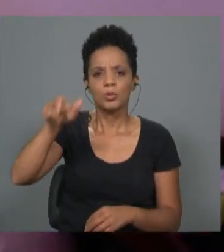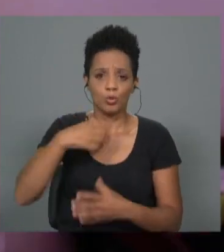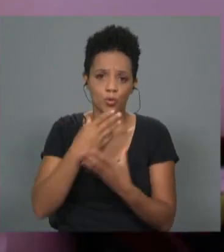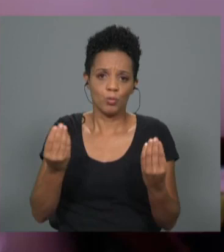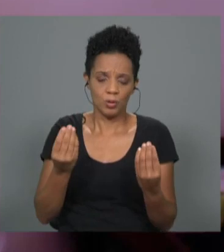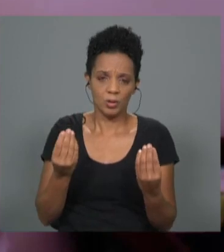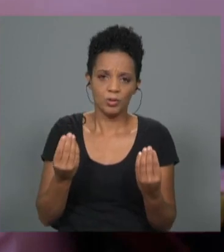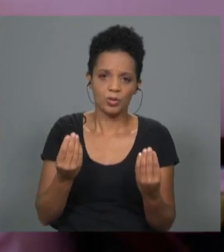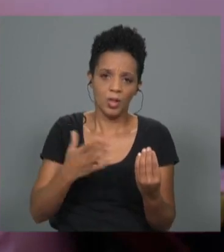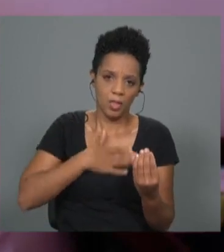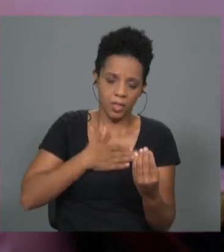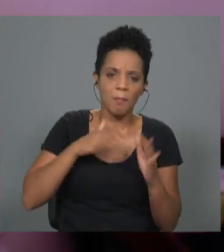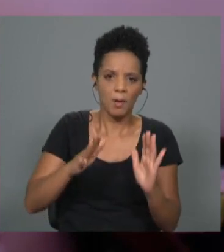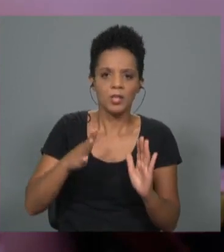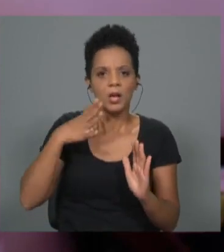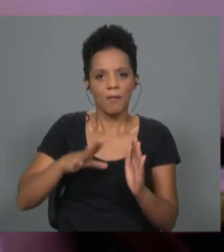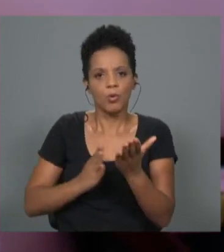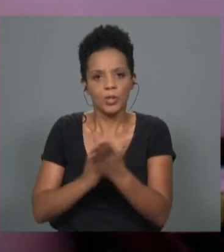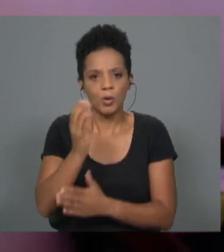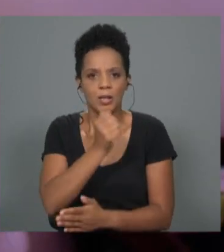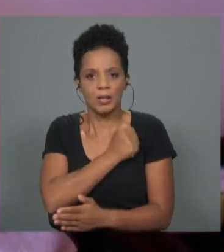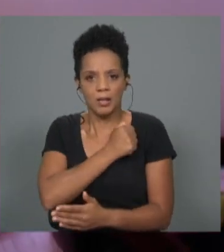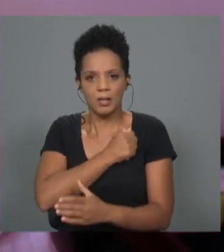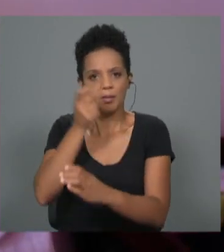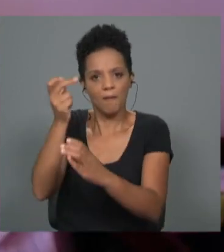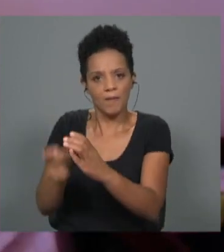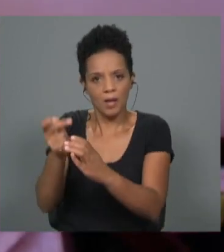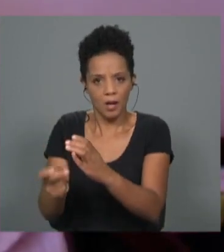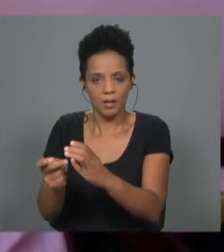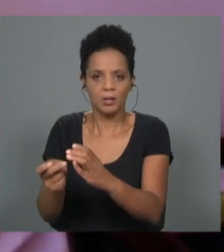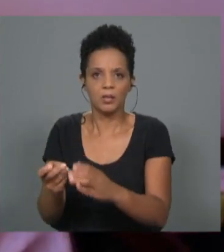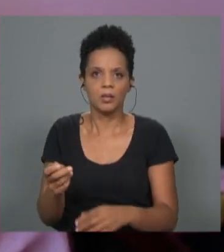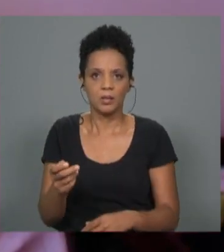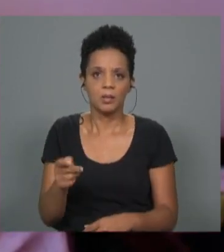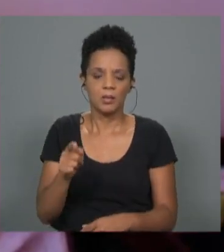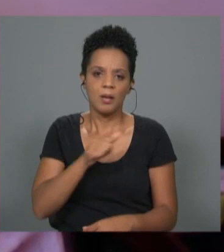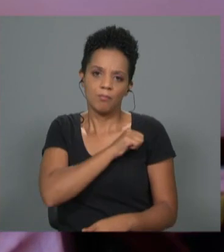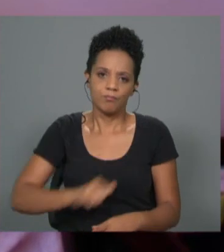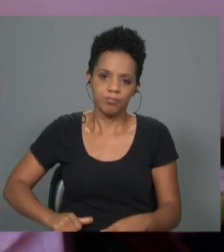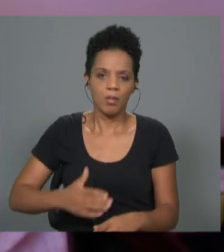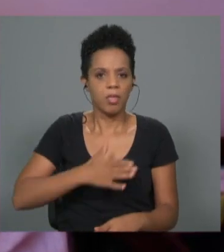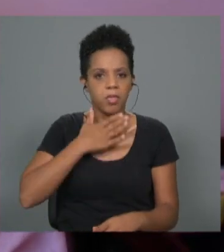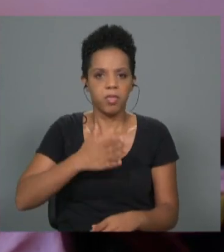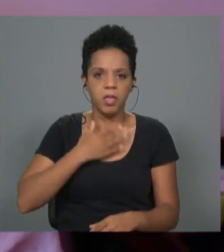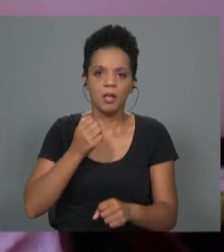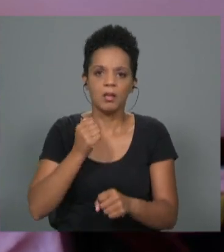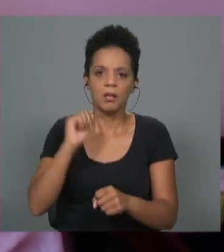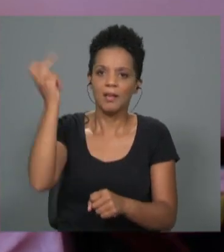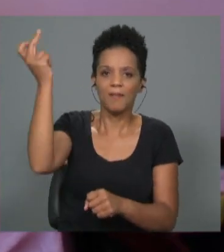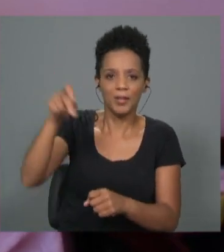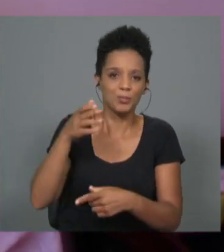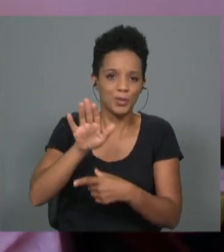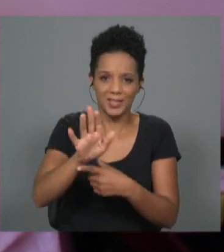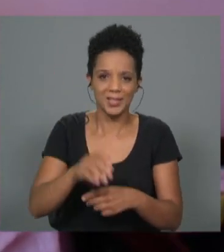não quis, mas que quer continuar a ficar em casa e são preguiçosos e não querem vir aos eventos, por exemplo.